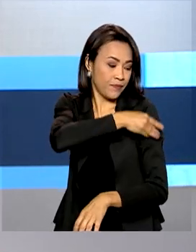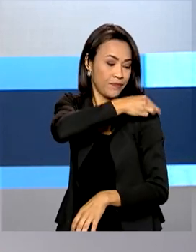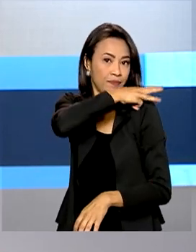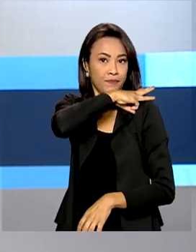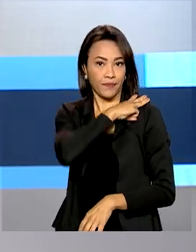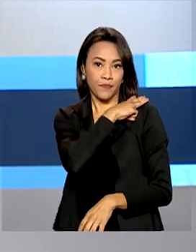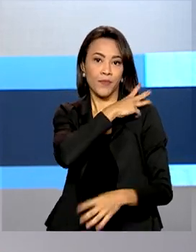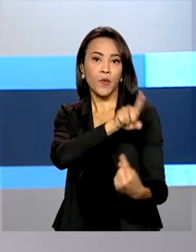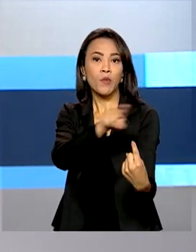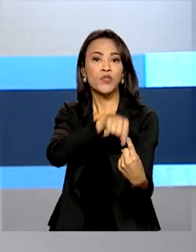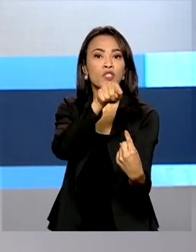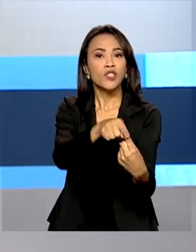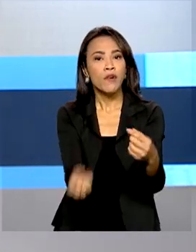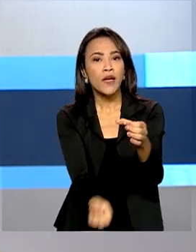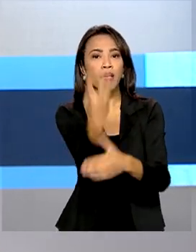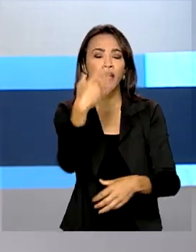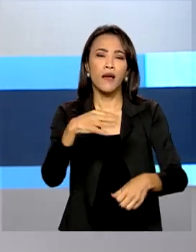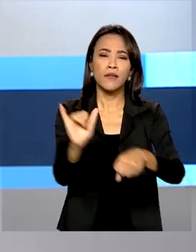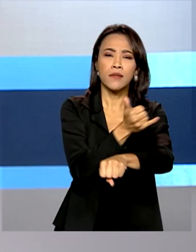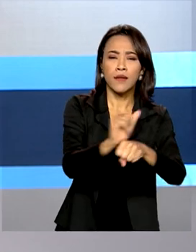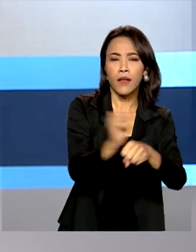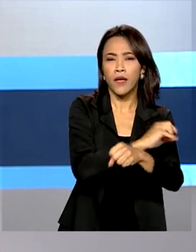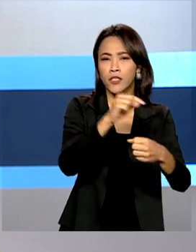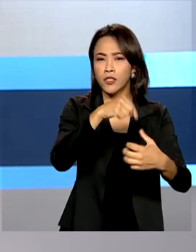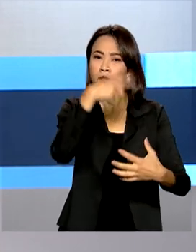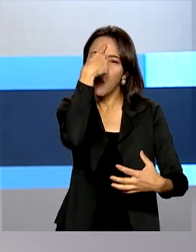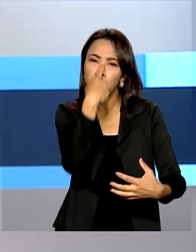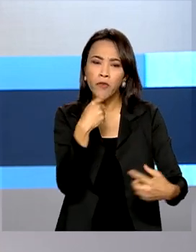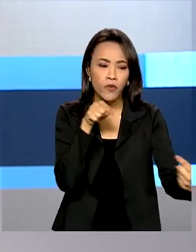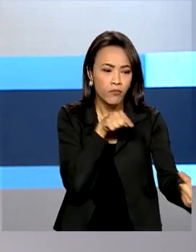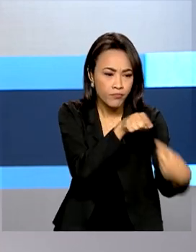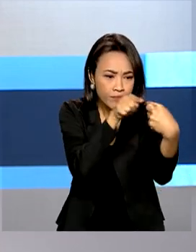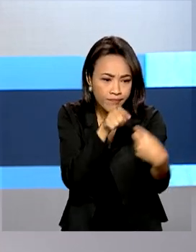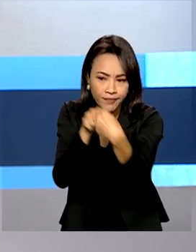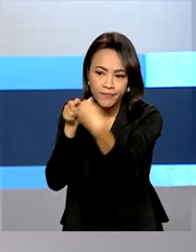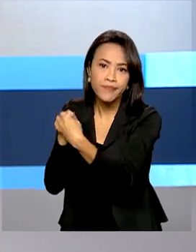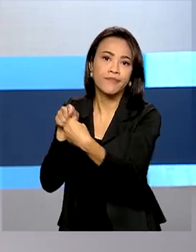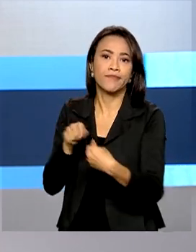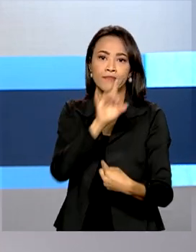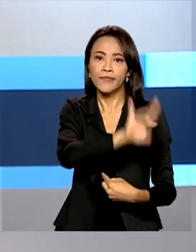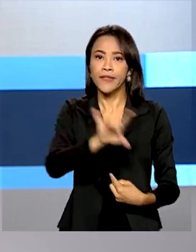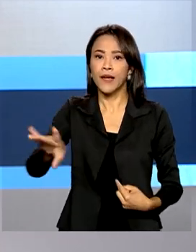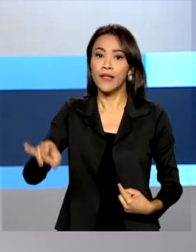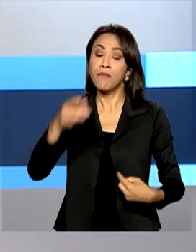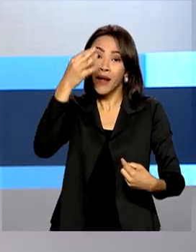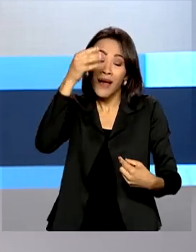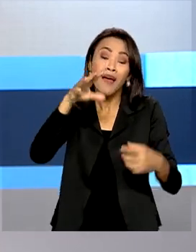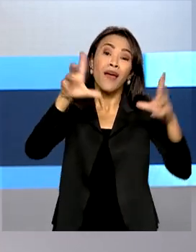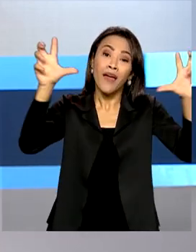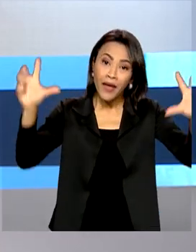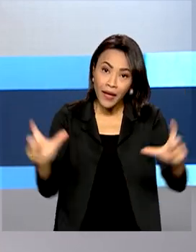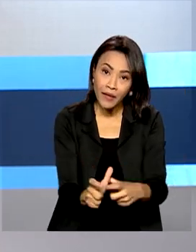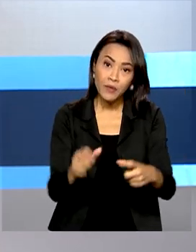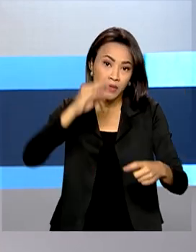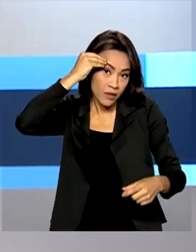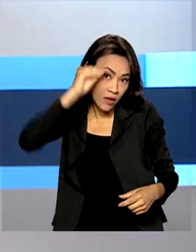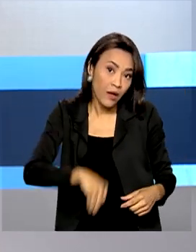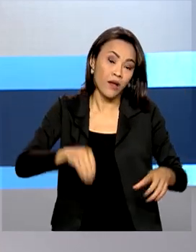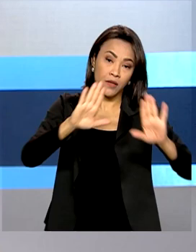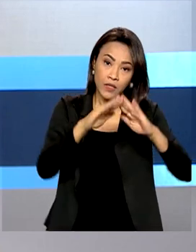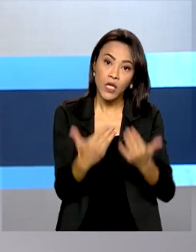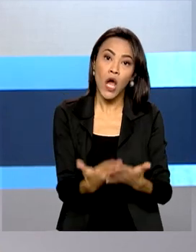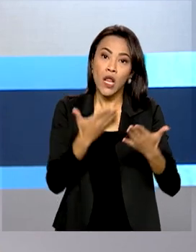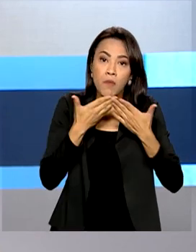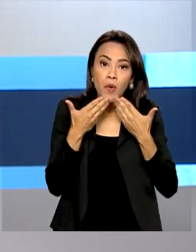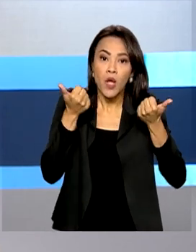desenvolver ações de acompanhamento personalizado dos estudantes para reduzir os índices de evasão escolar e aumentar o desempenho de